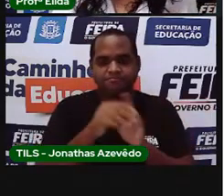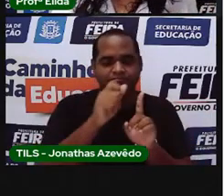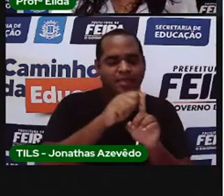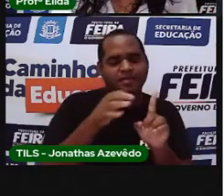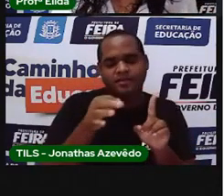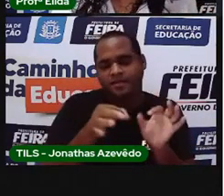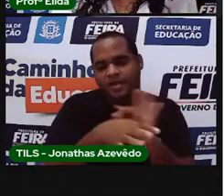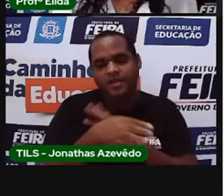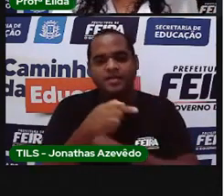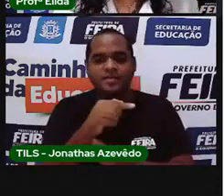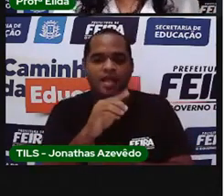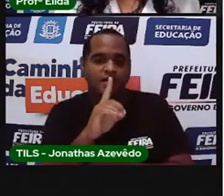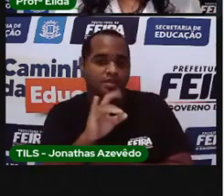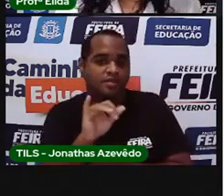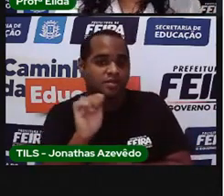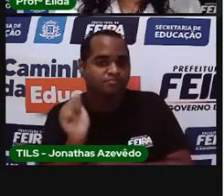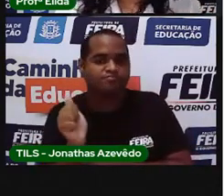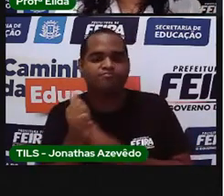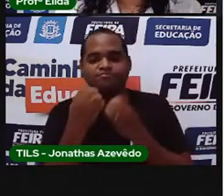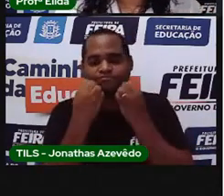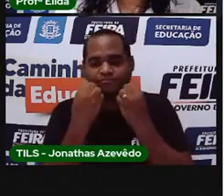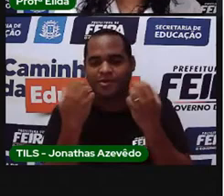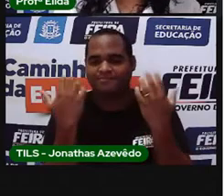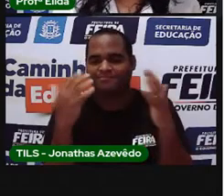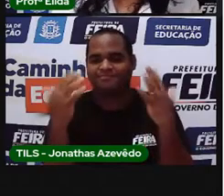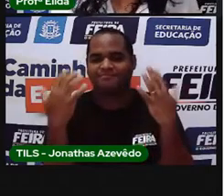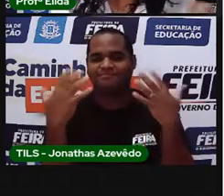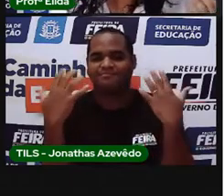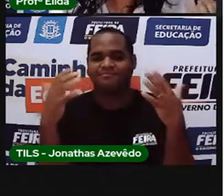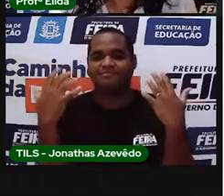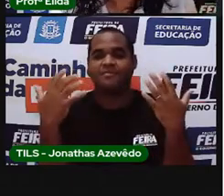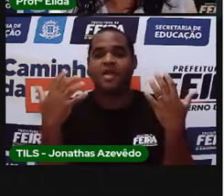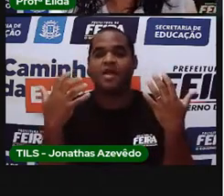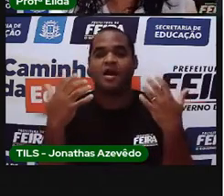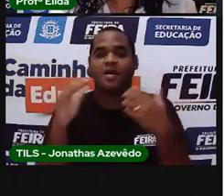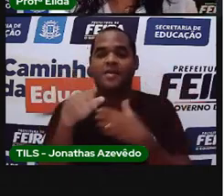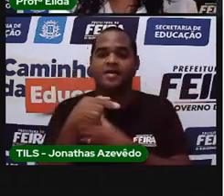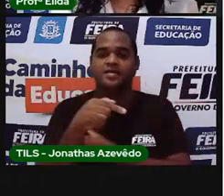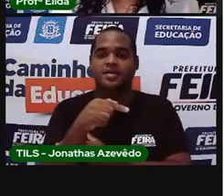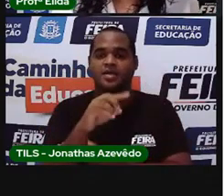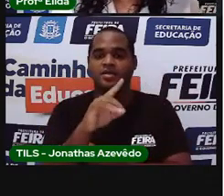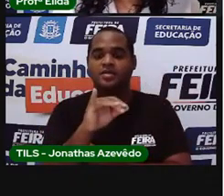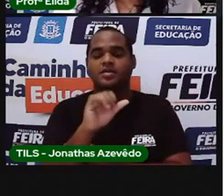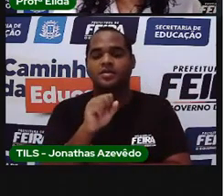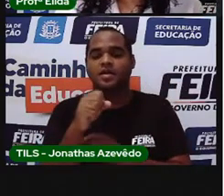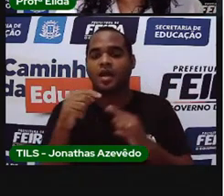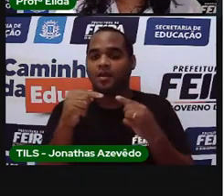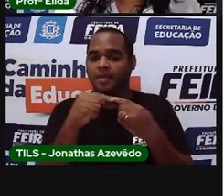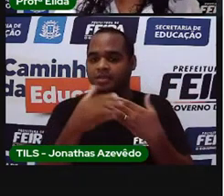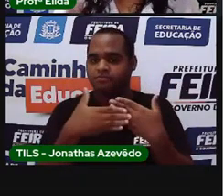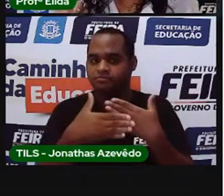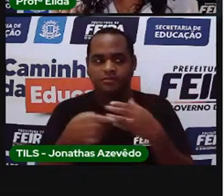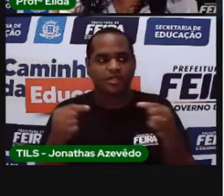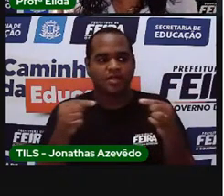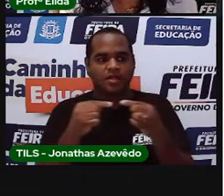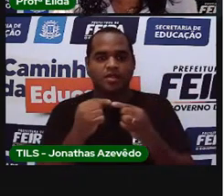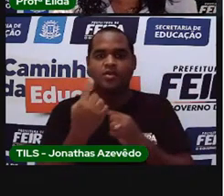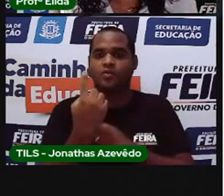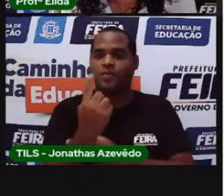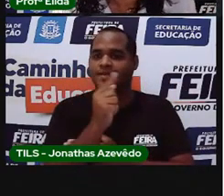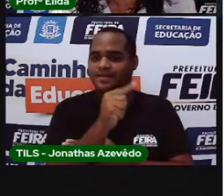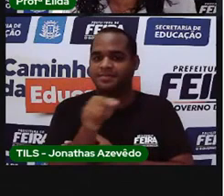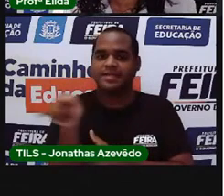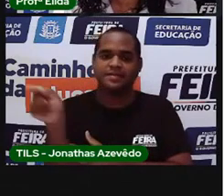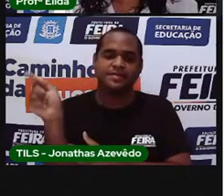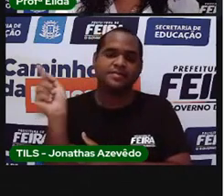Sete dias! Muito bem! E sete dias é a mesma coisa de uma